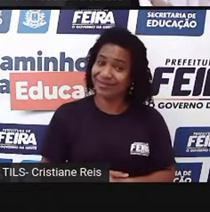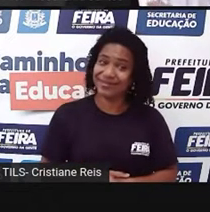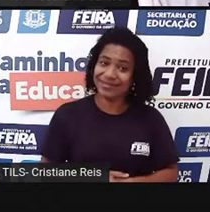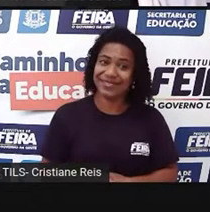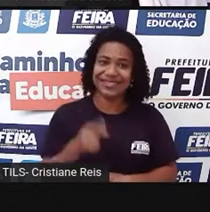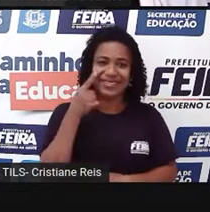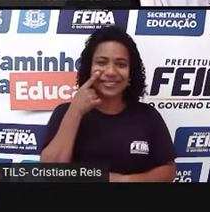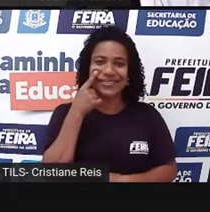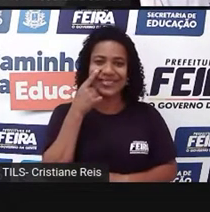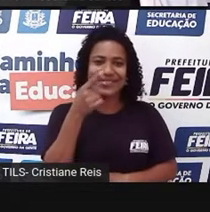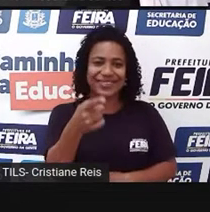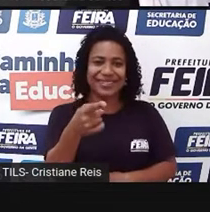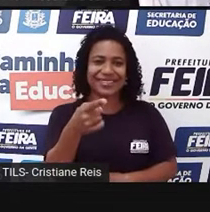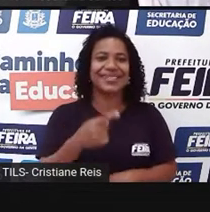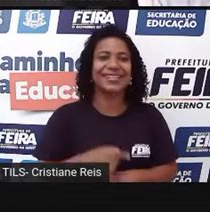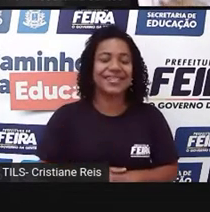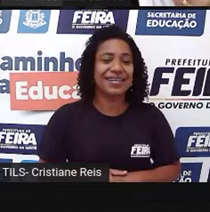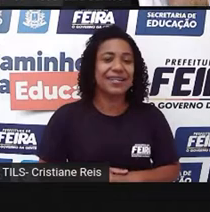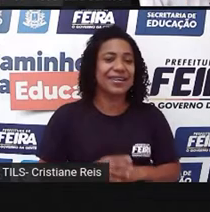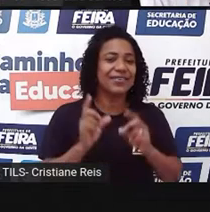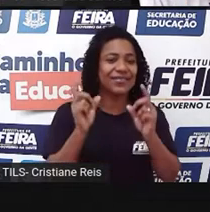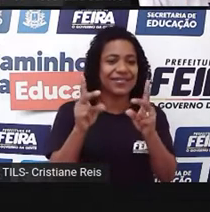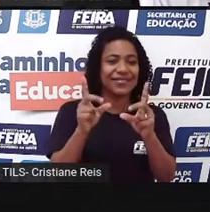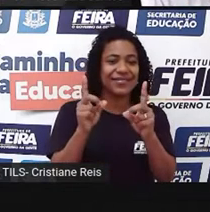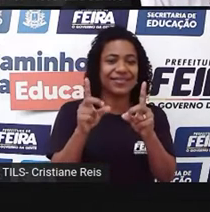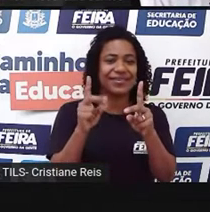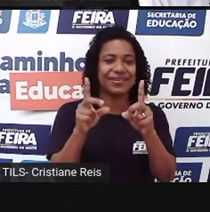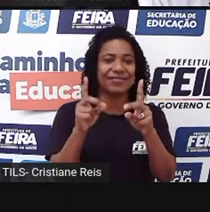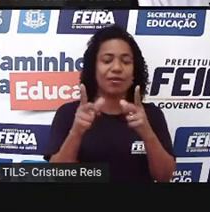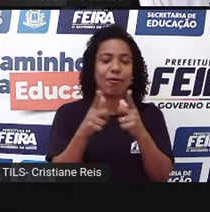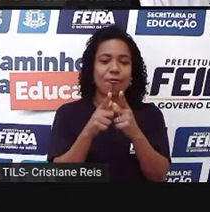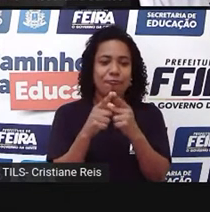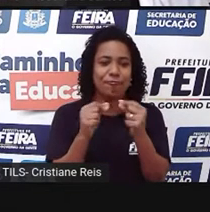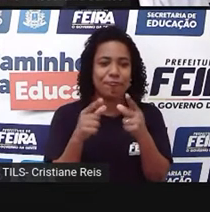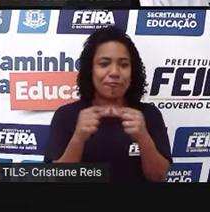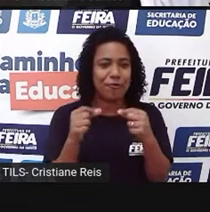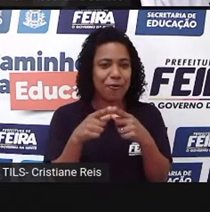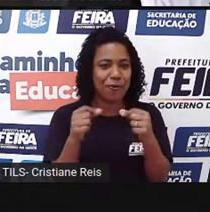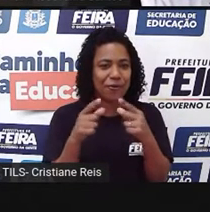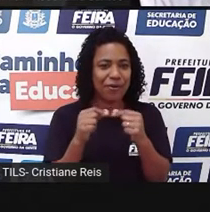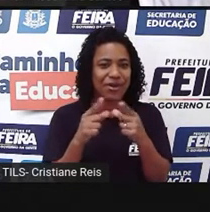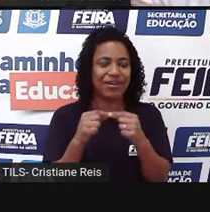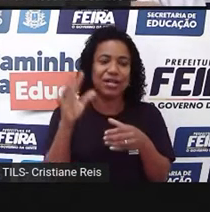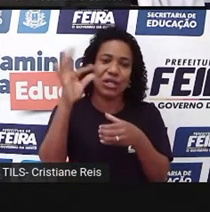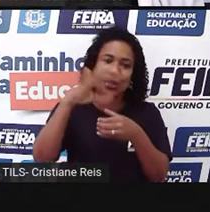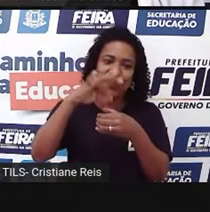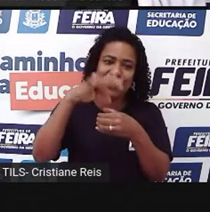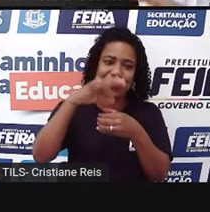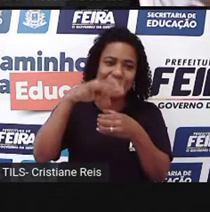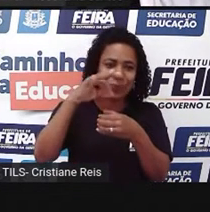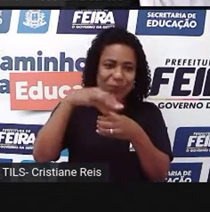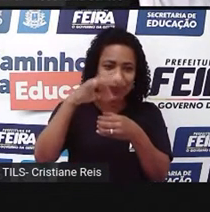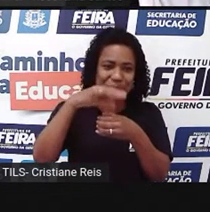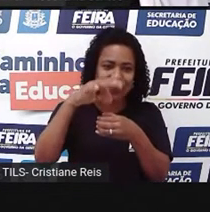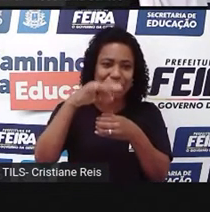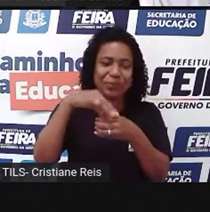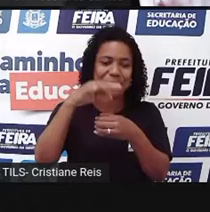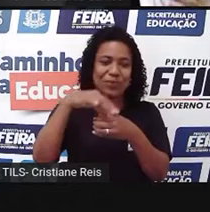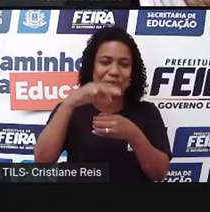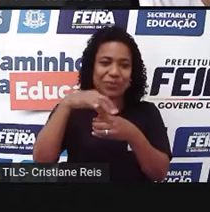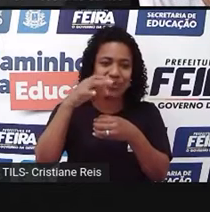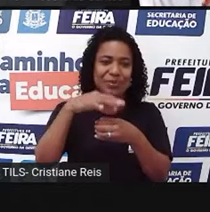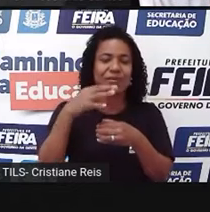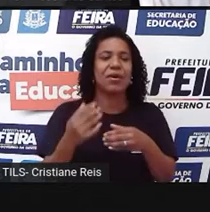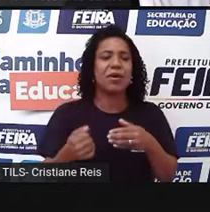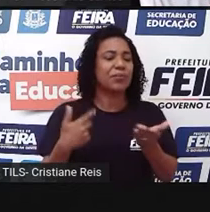característico mesmo da gente, é utilizar folhas, né, pra fazer chás, né, banhar os